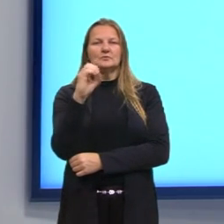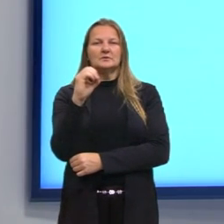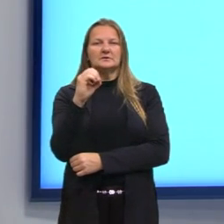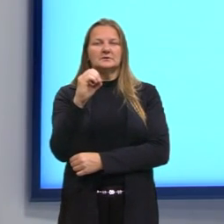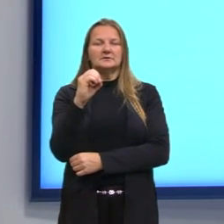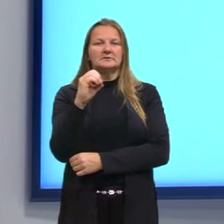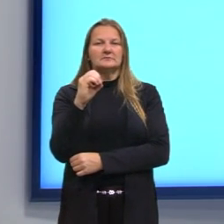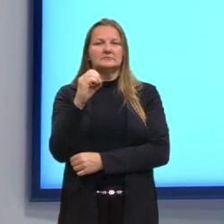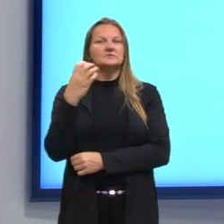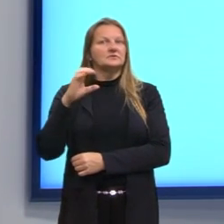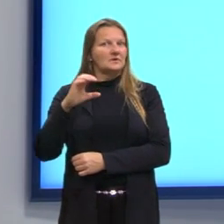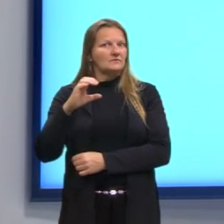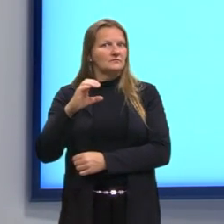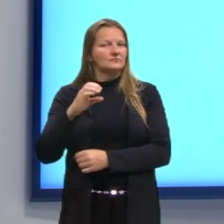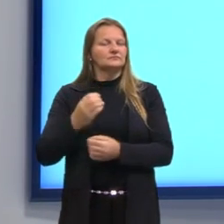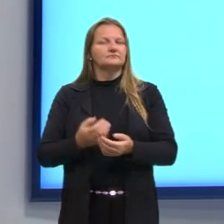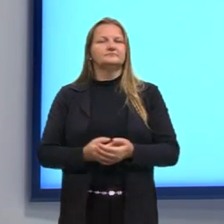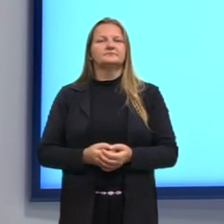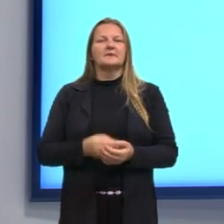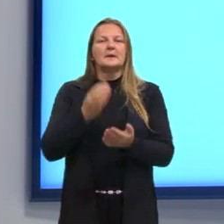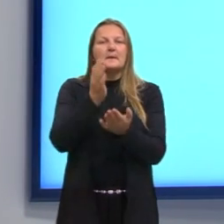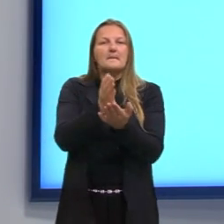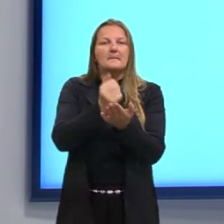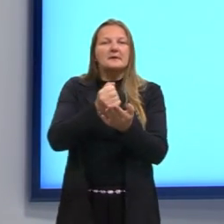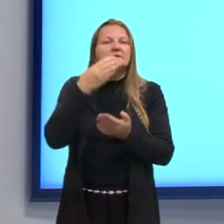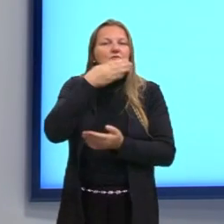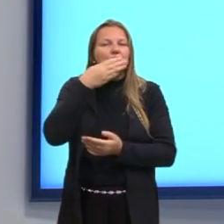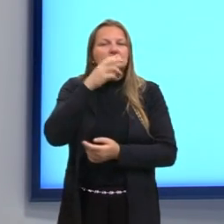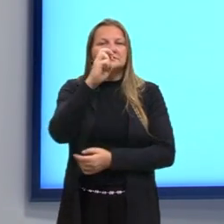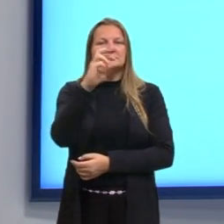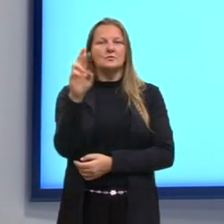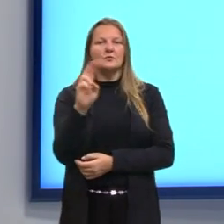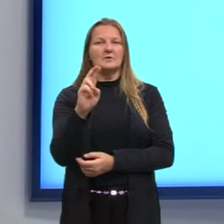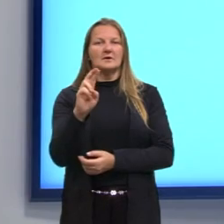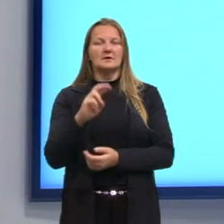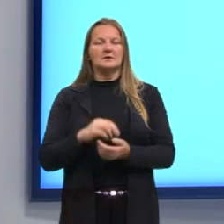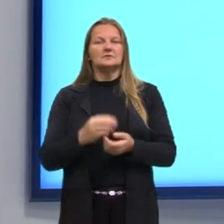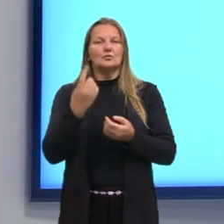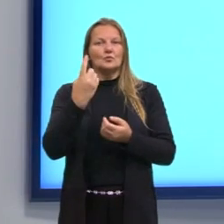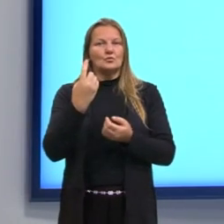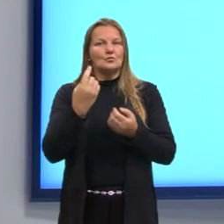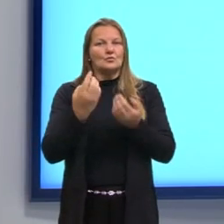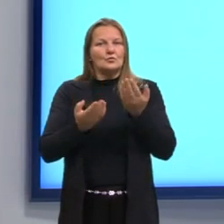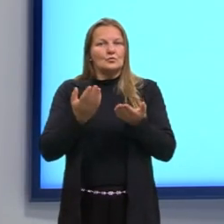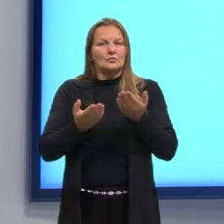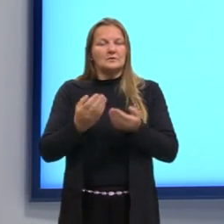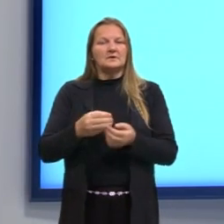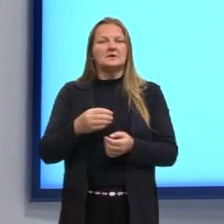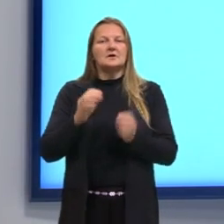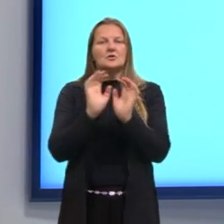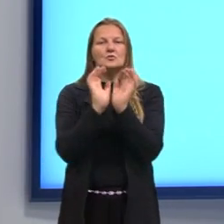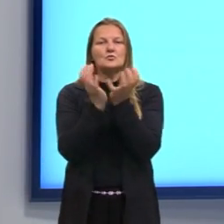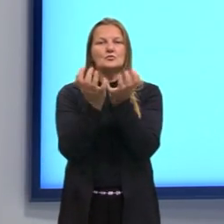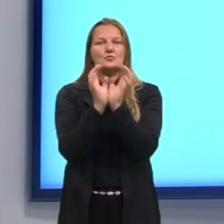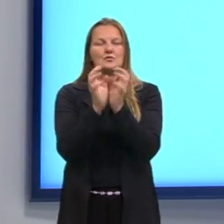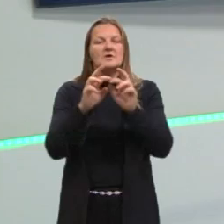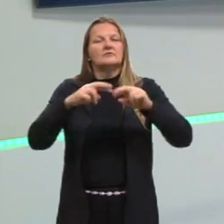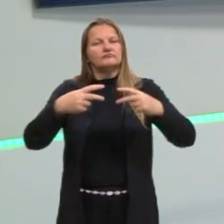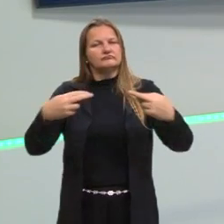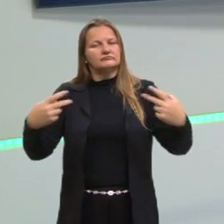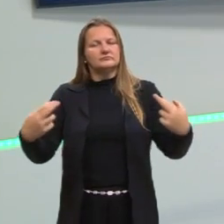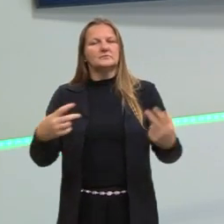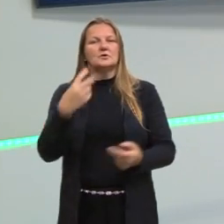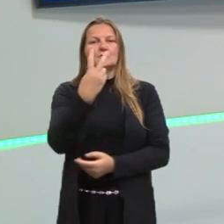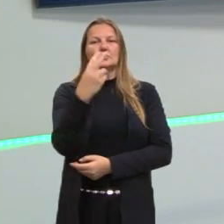quilograma, batata doce R$,00 a quilograma e as hortaliças que custam R$